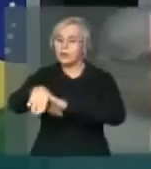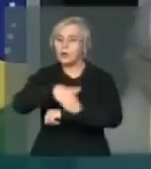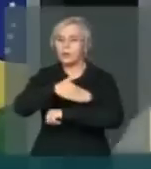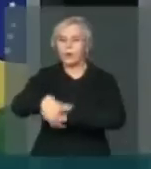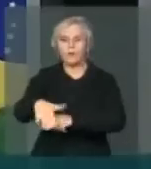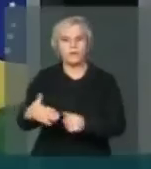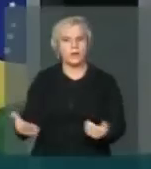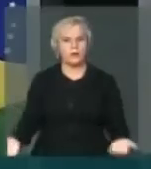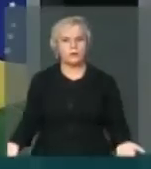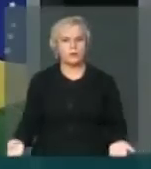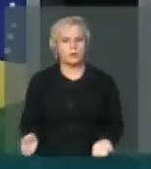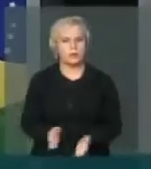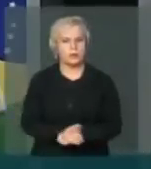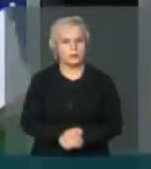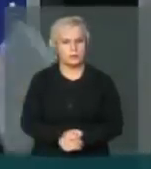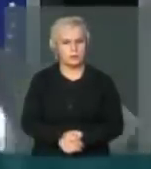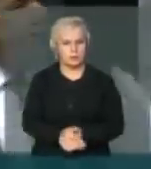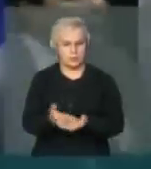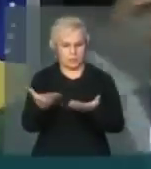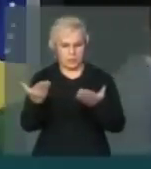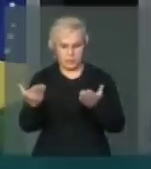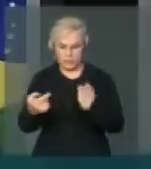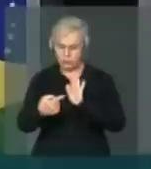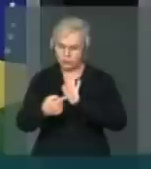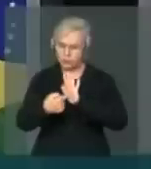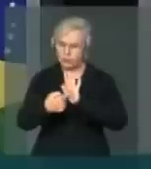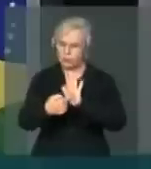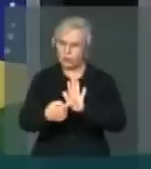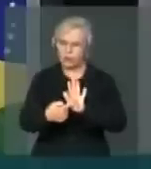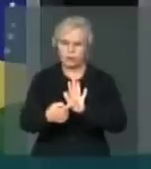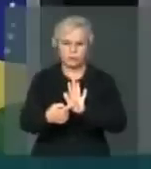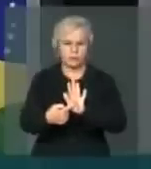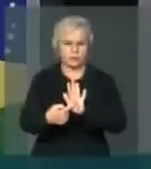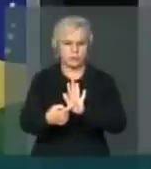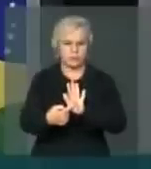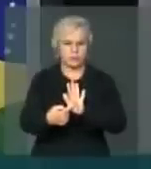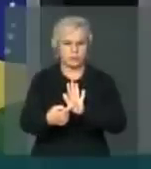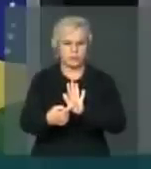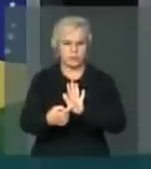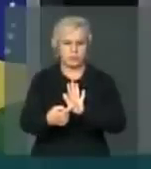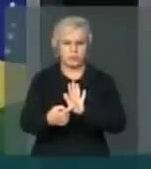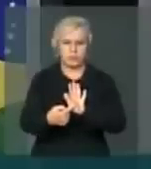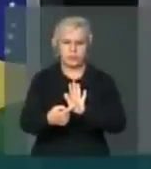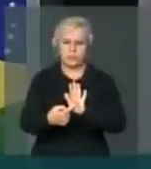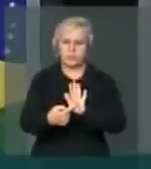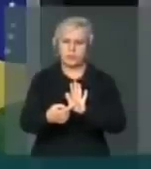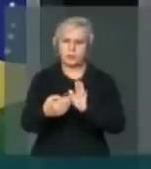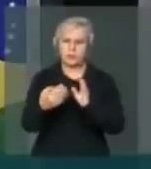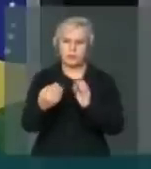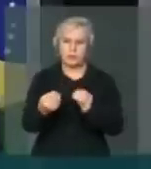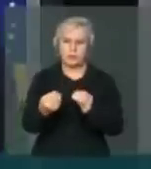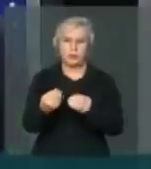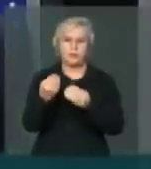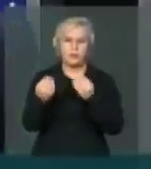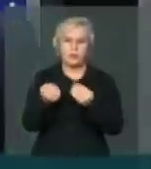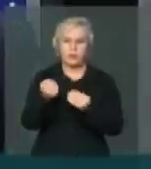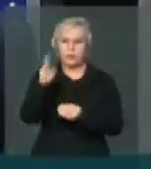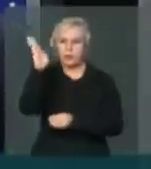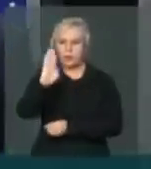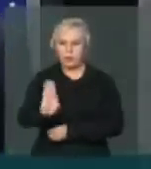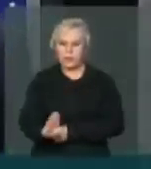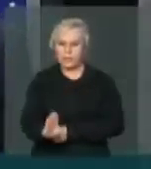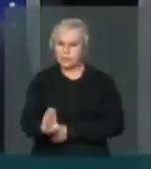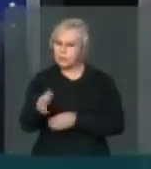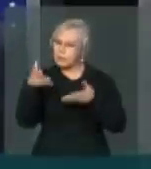Isso É um gesto Que tira a importância Da participação do Brasil Naquele momento